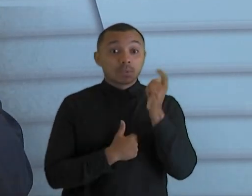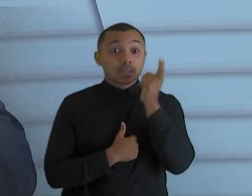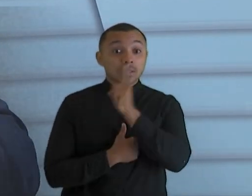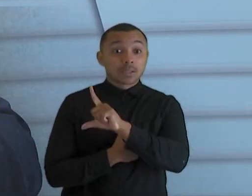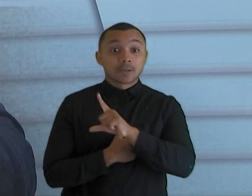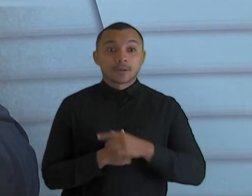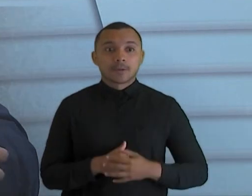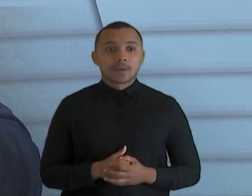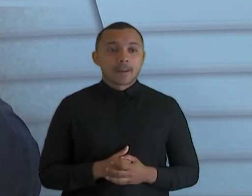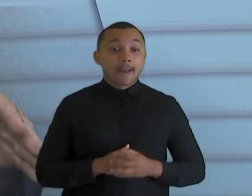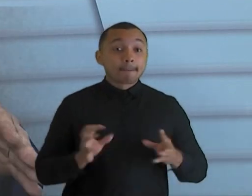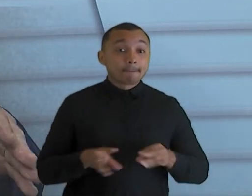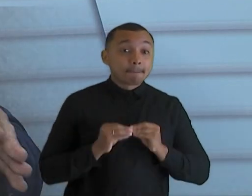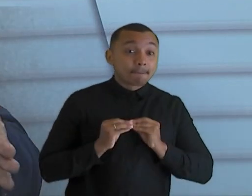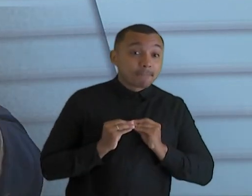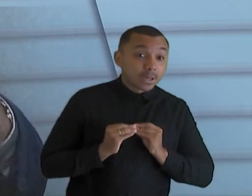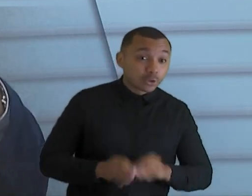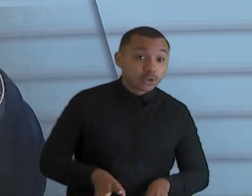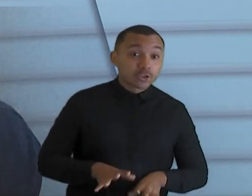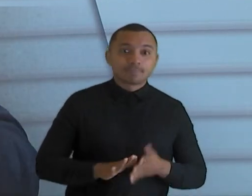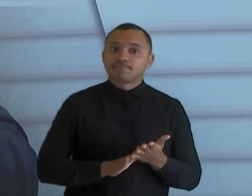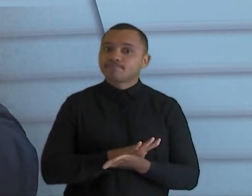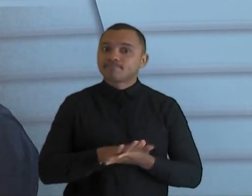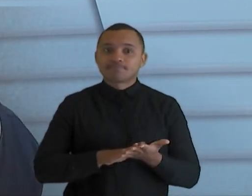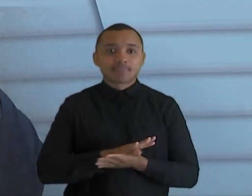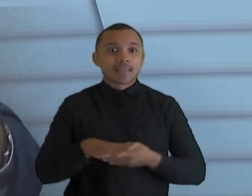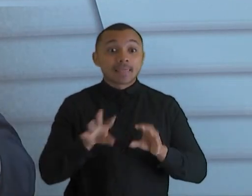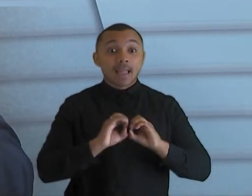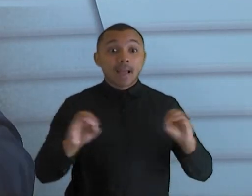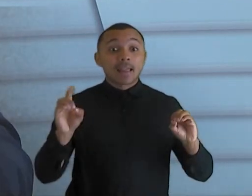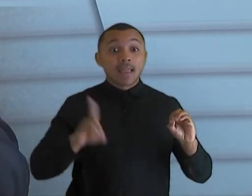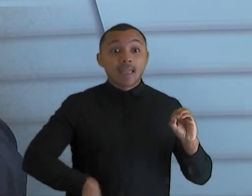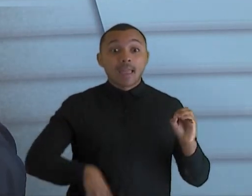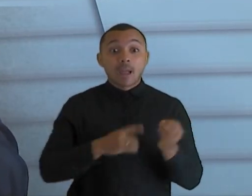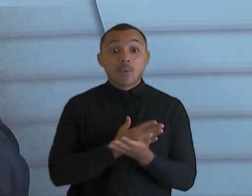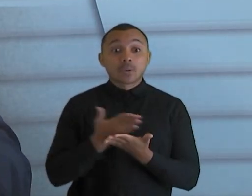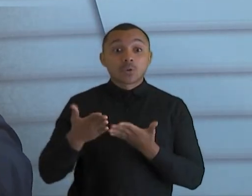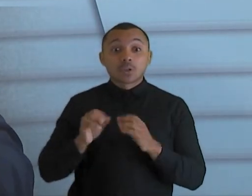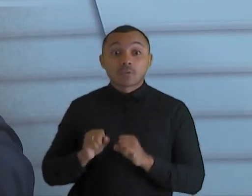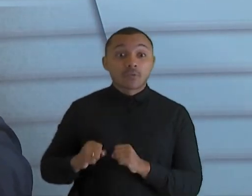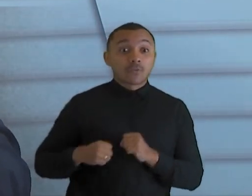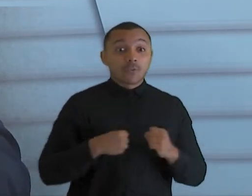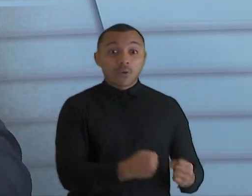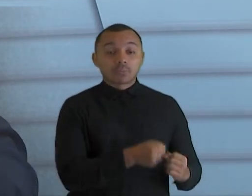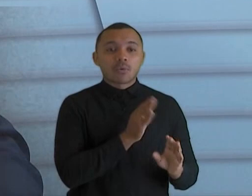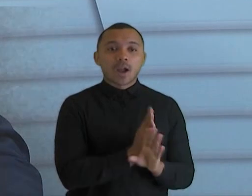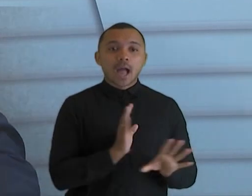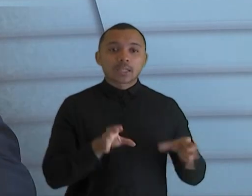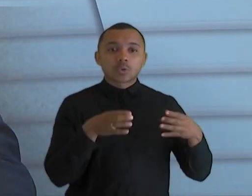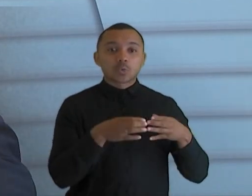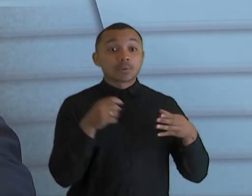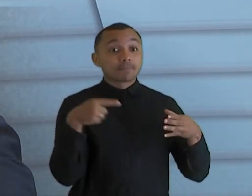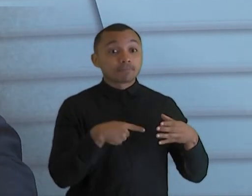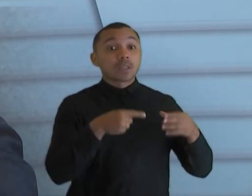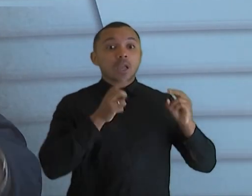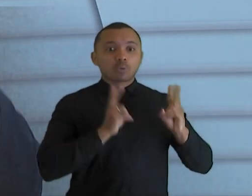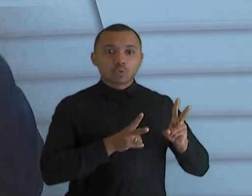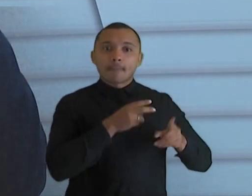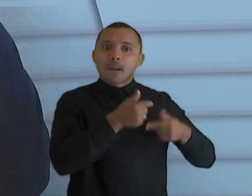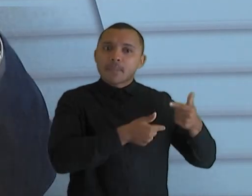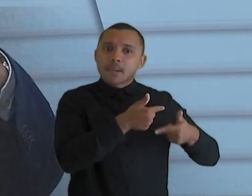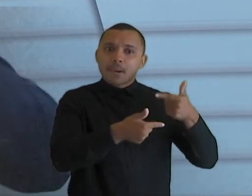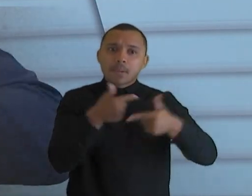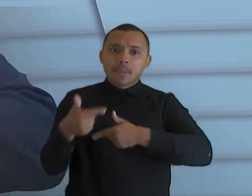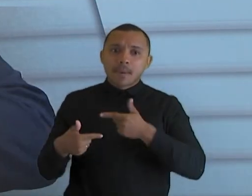não houve prejuízo para as fiscalizações. Houve um esforço muito grande na época de garantir que o tribunal continuaria atuando, como sempre atuou.